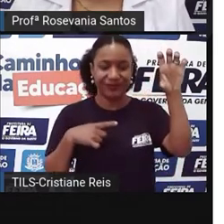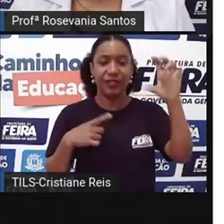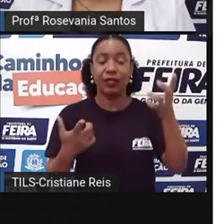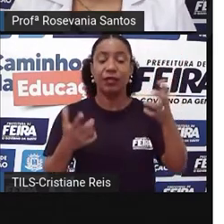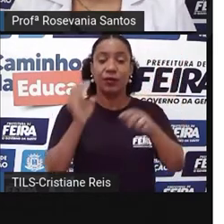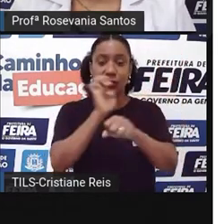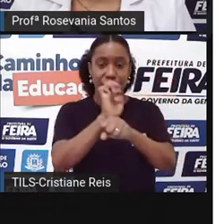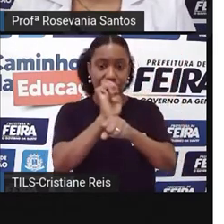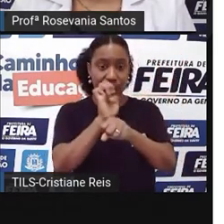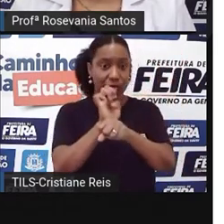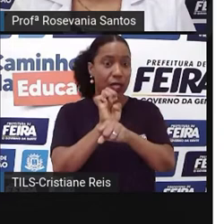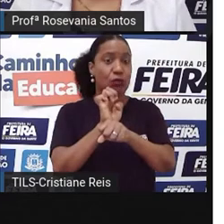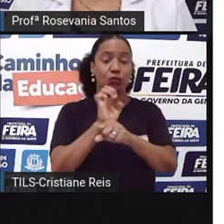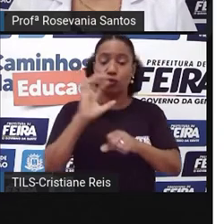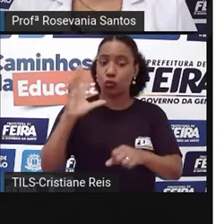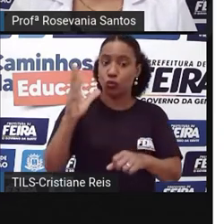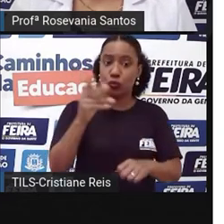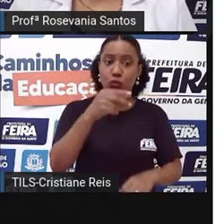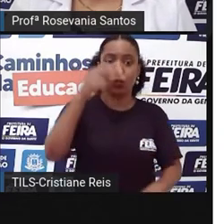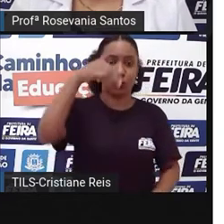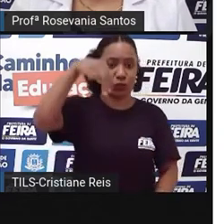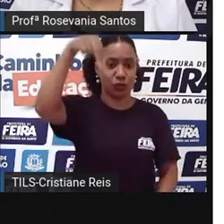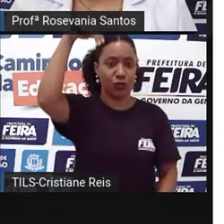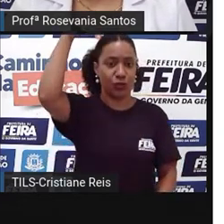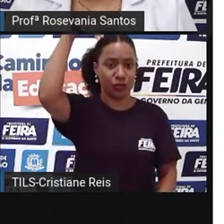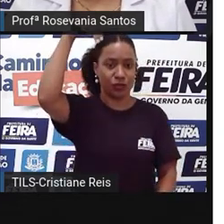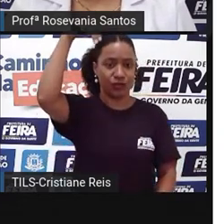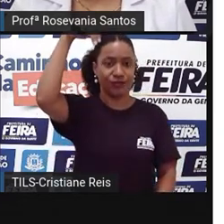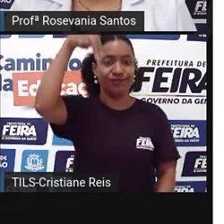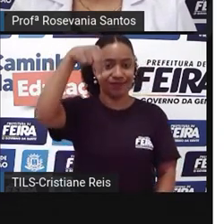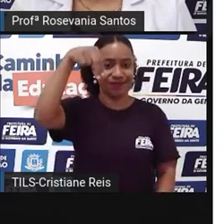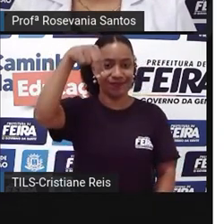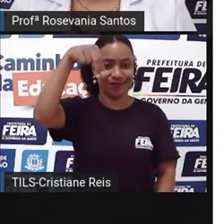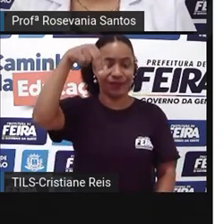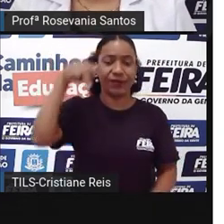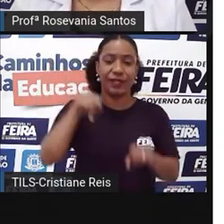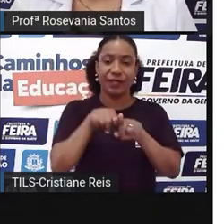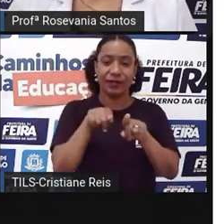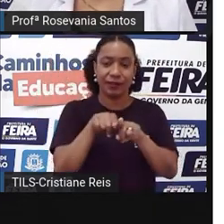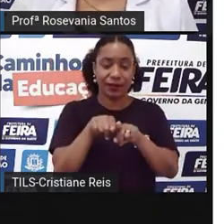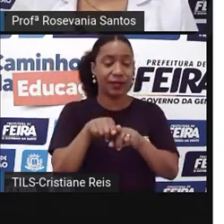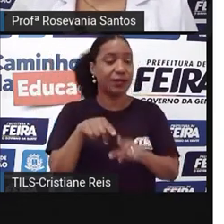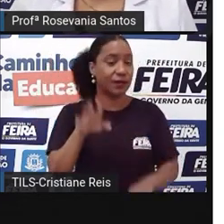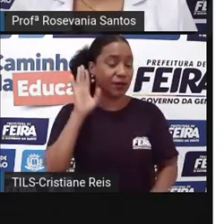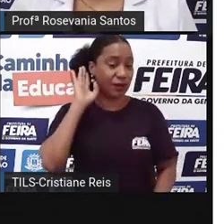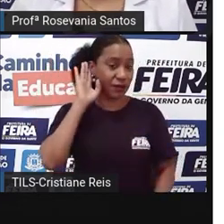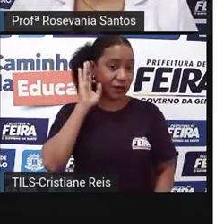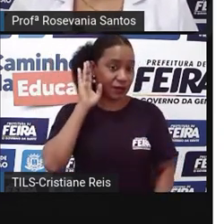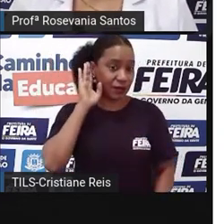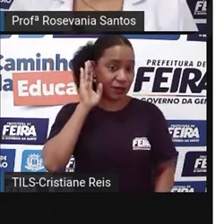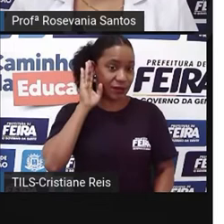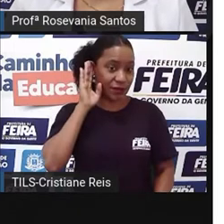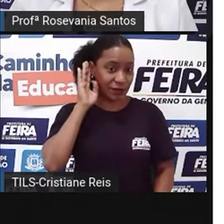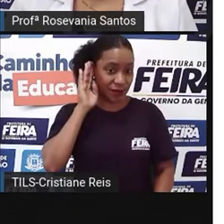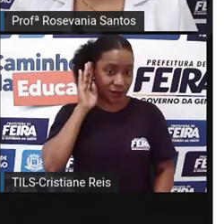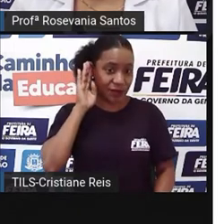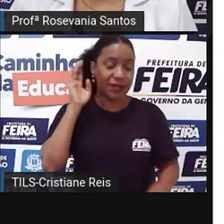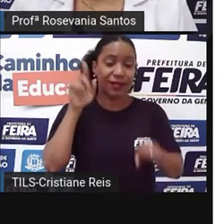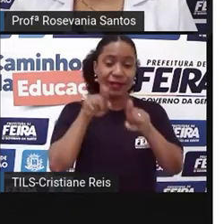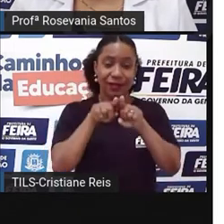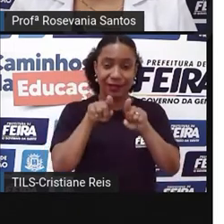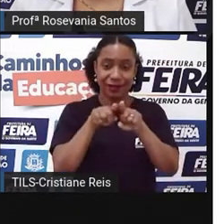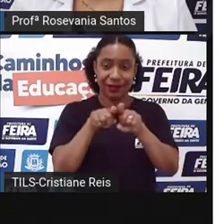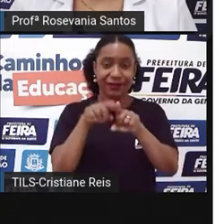Norte, como vocês estão percebendo, vai pegar a parte Norte, Mato Grosso, vai, né, pegar um